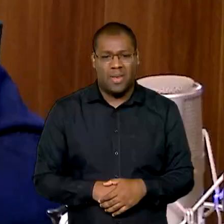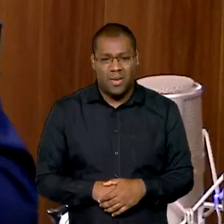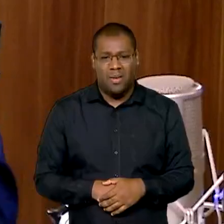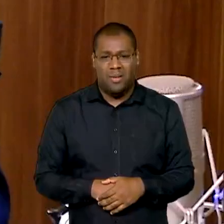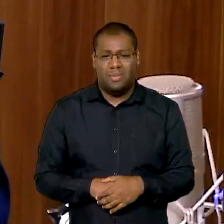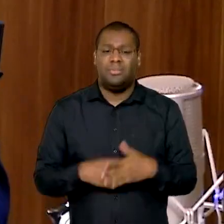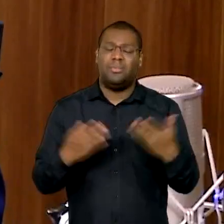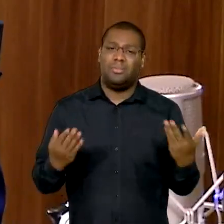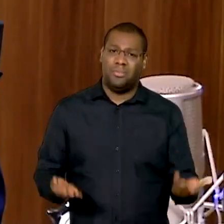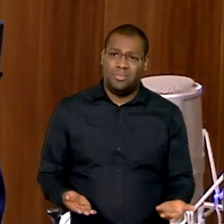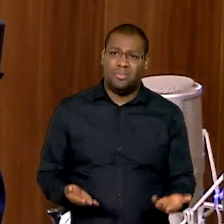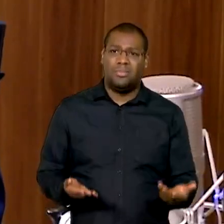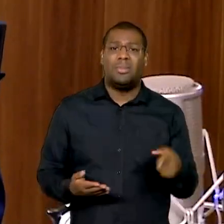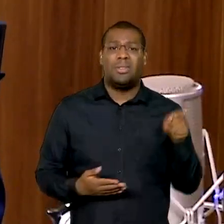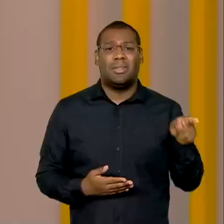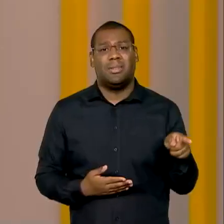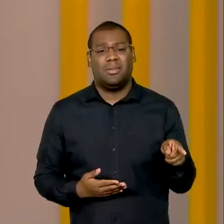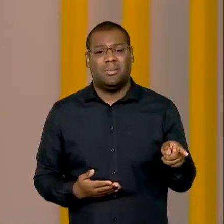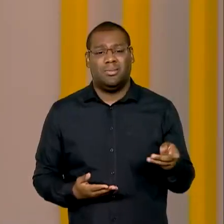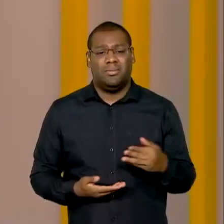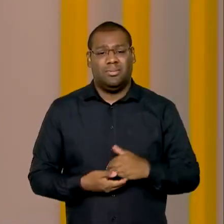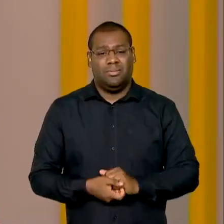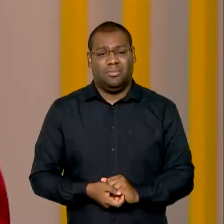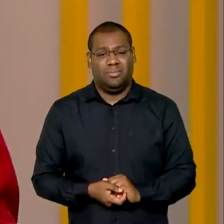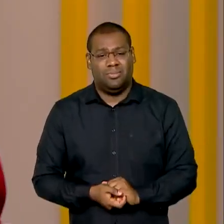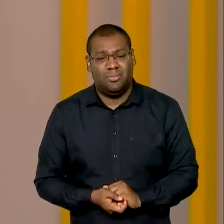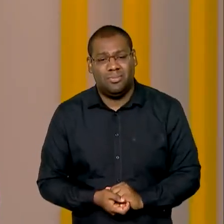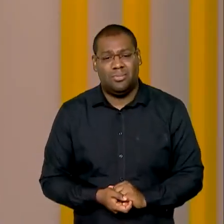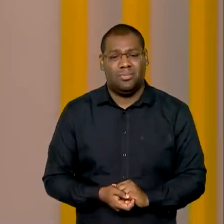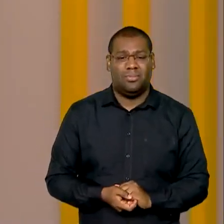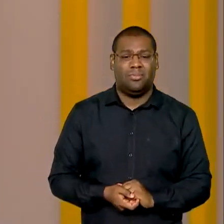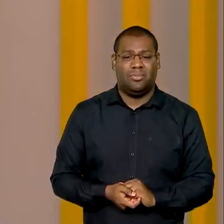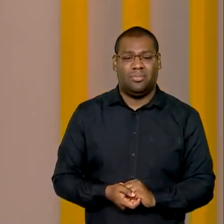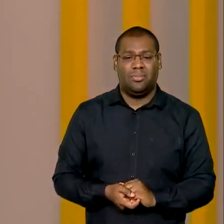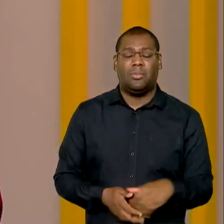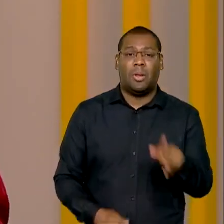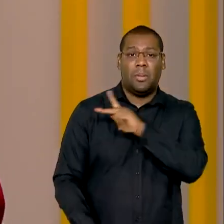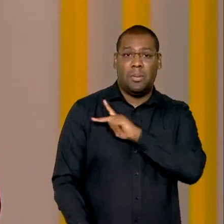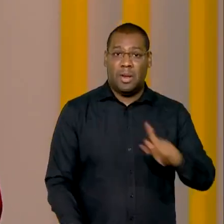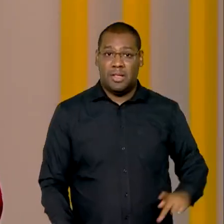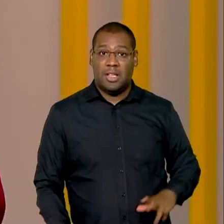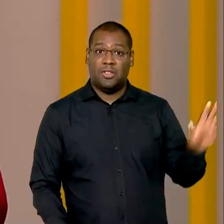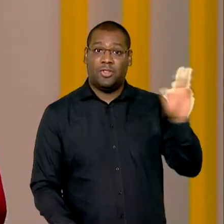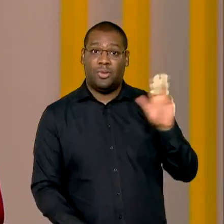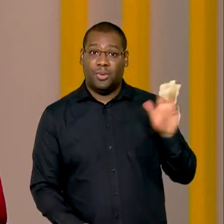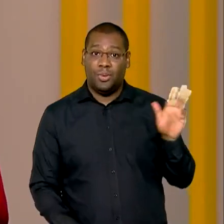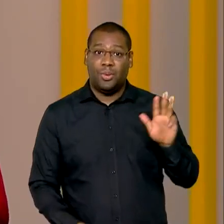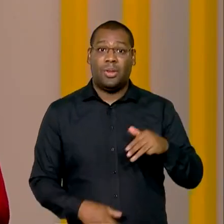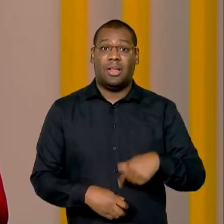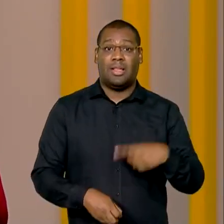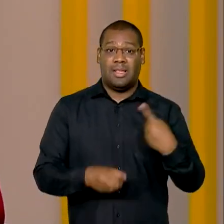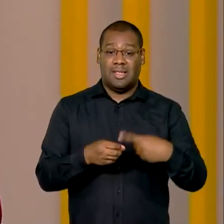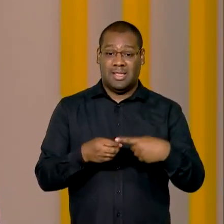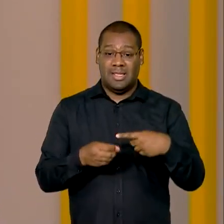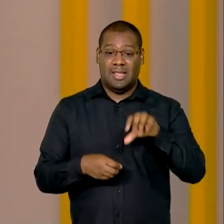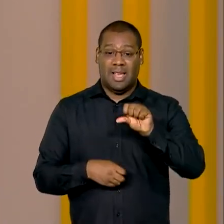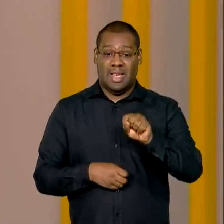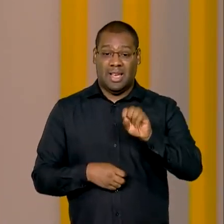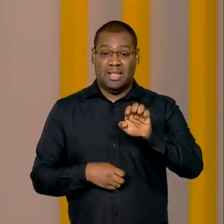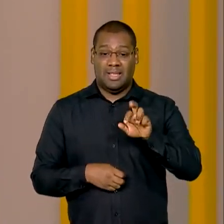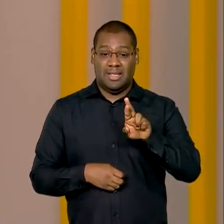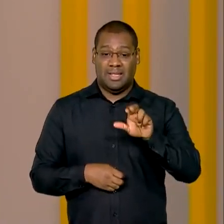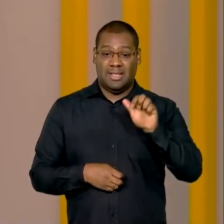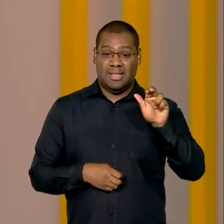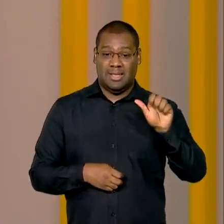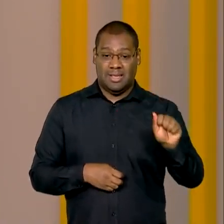é que são pessoas que estão saindo. Olha, o presidente Lula inaugura hoje na cidade de Serra do Salitre, Minas